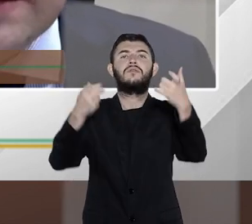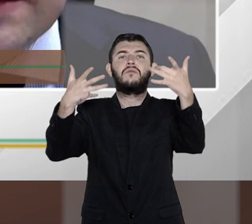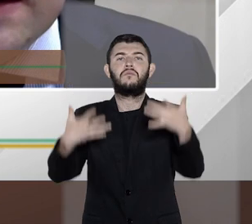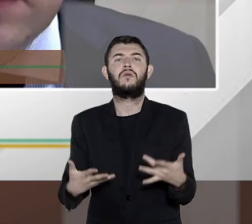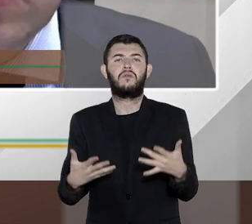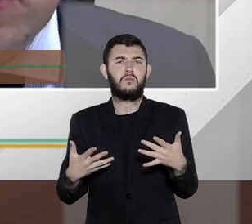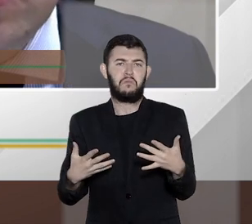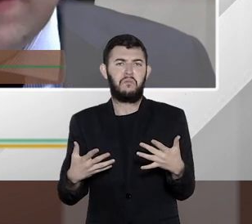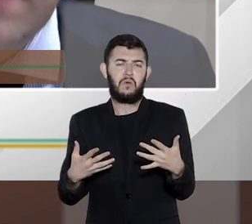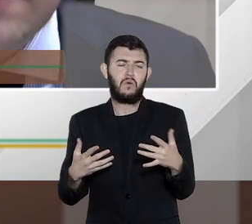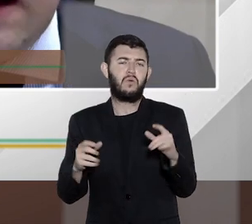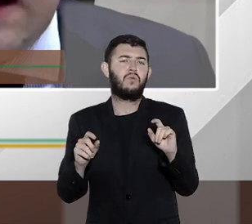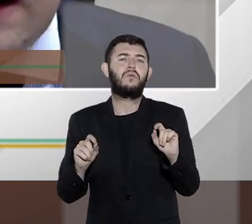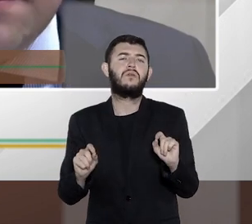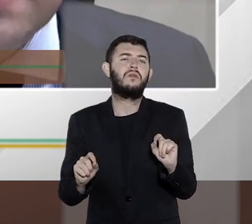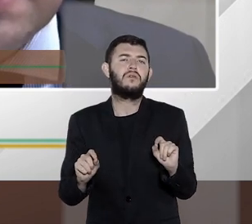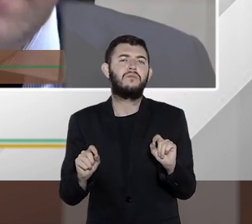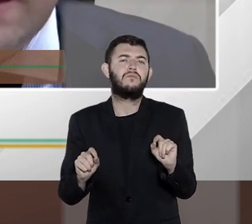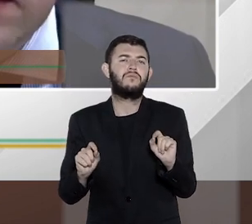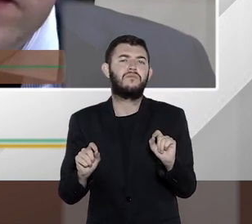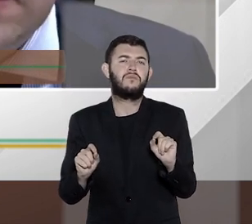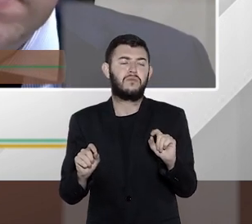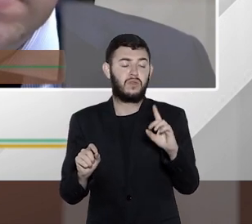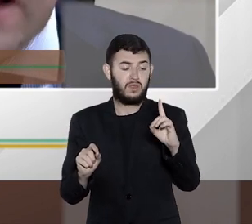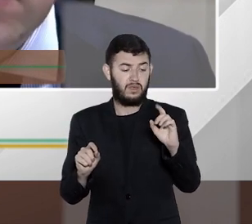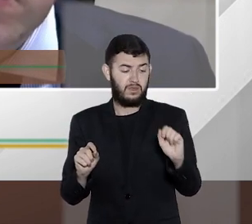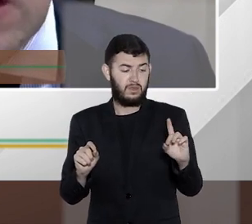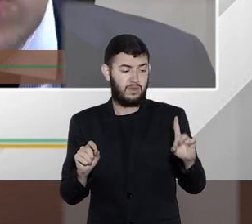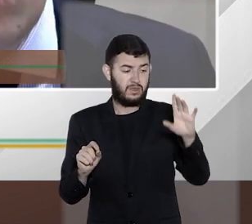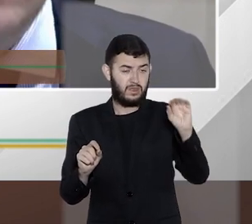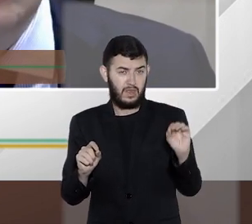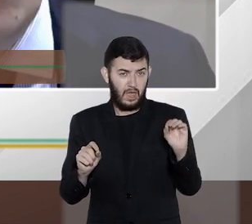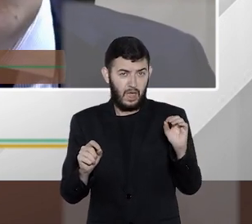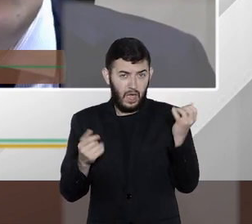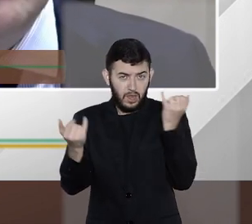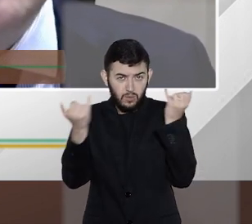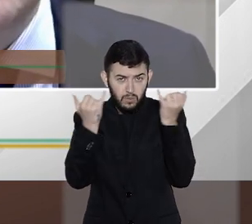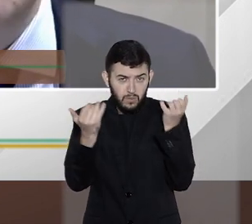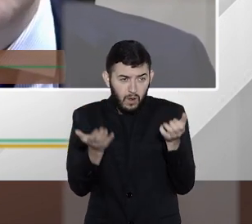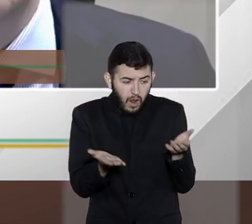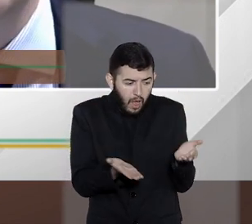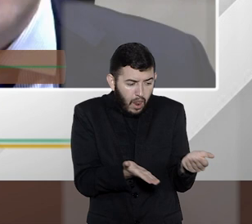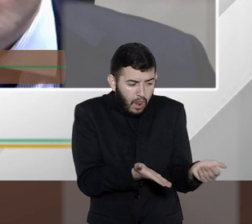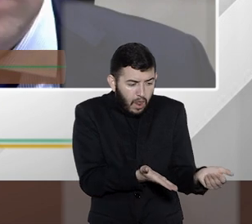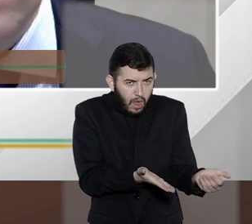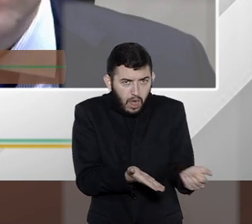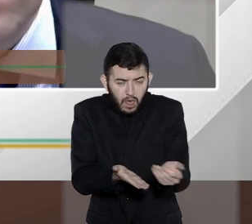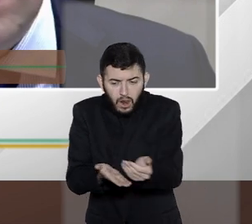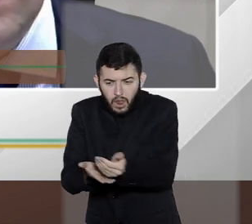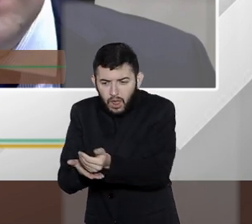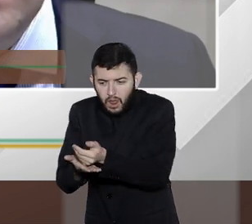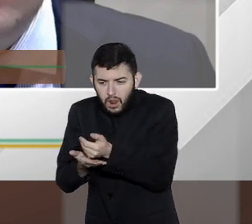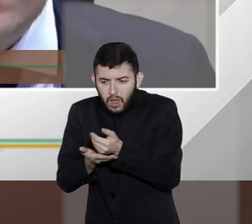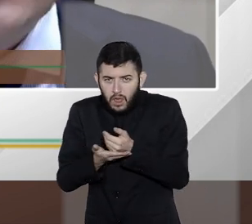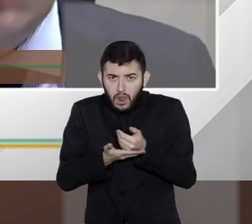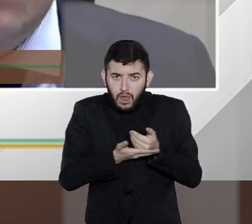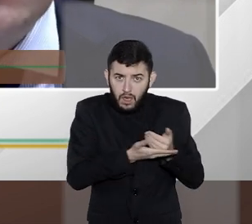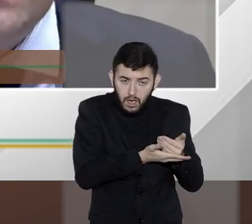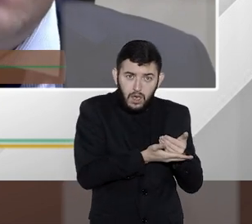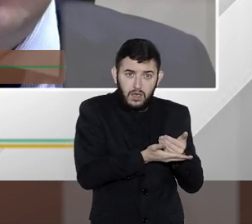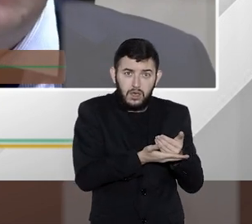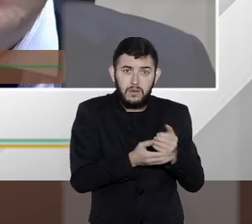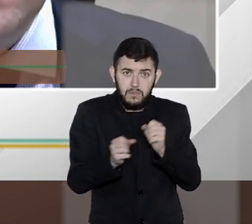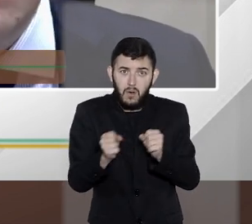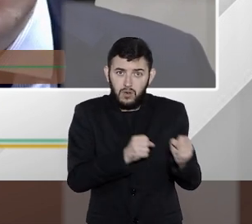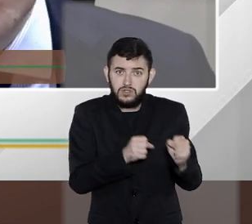possibilidade tanto do armazenamento desses dados, quanto o compartilhamento interno. E o que é esse